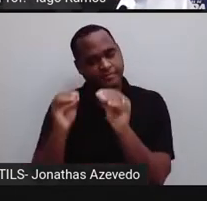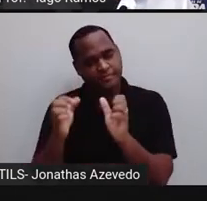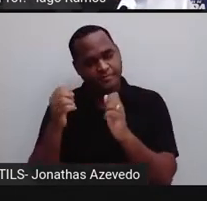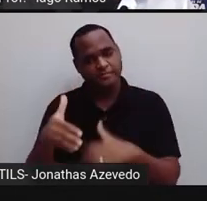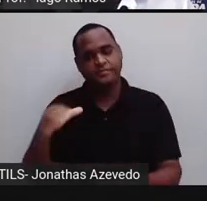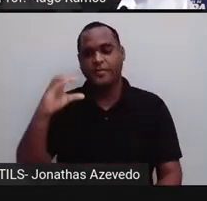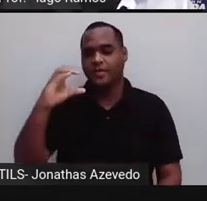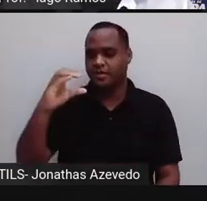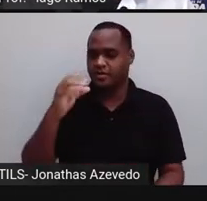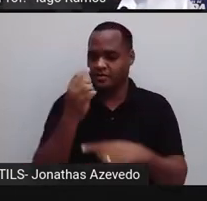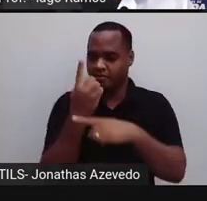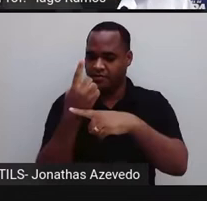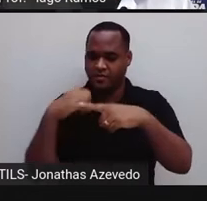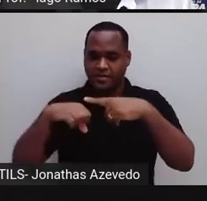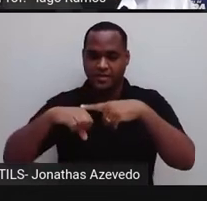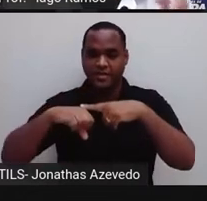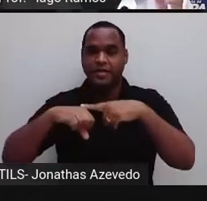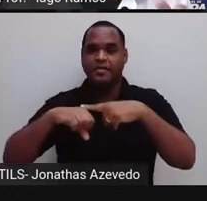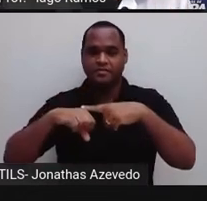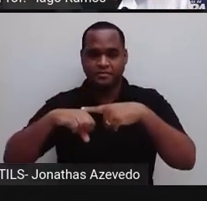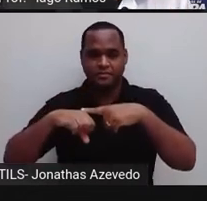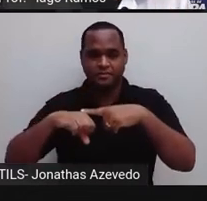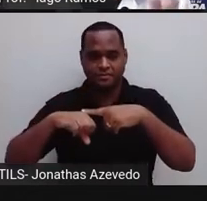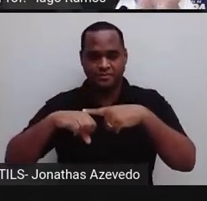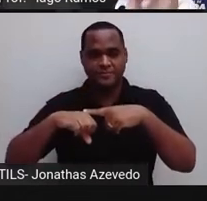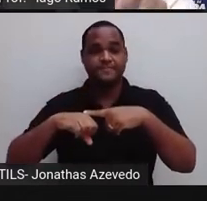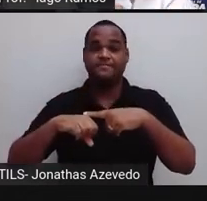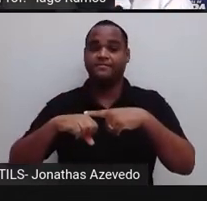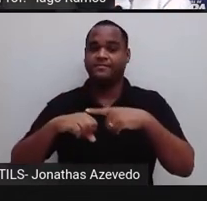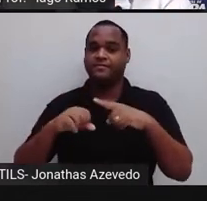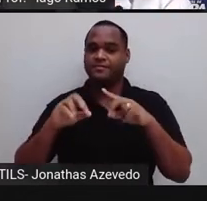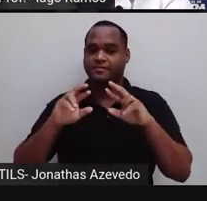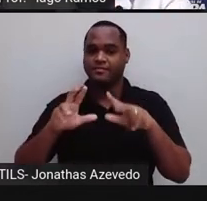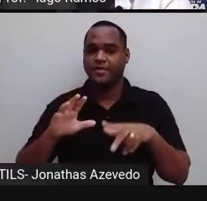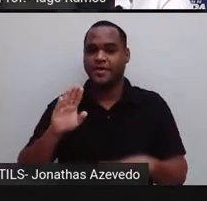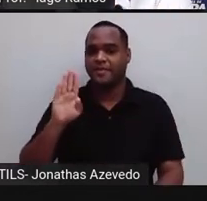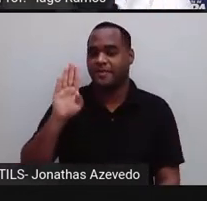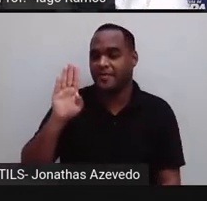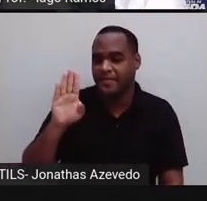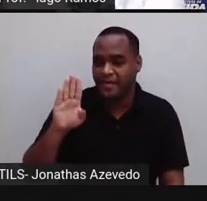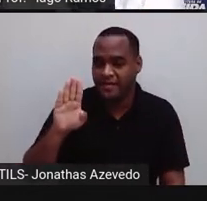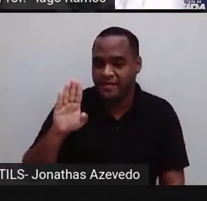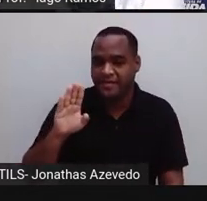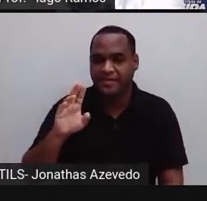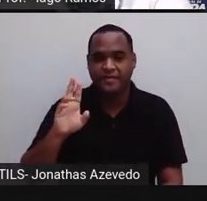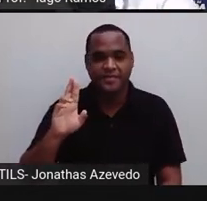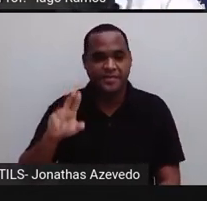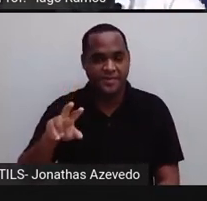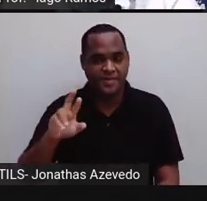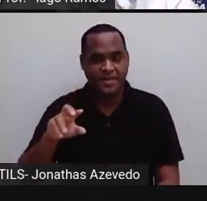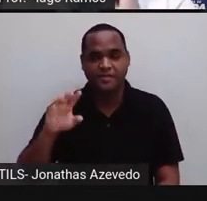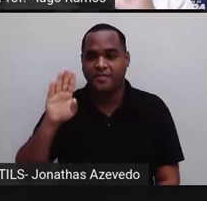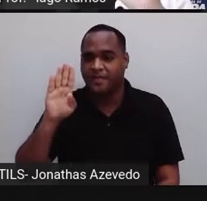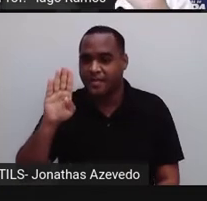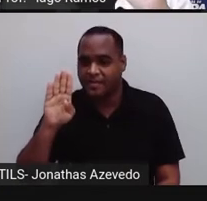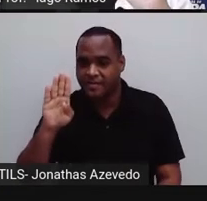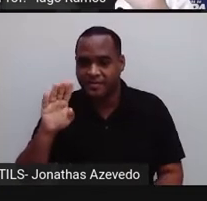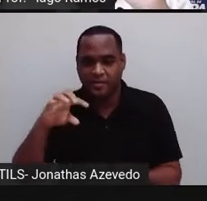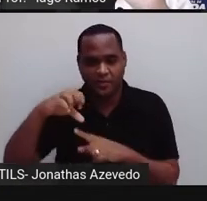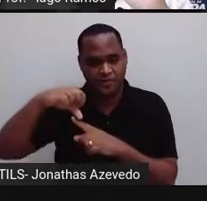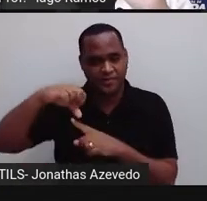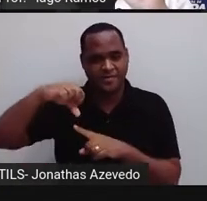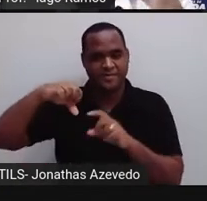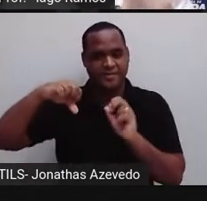C, o nono, tá bom? Mas, na verdade, é a letra B, olha só, letra B ali, que é 9,